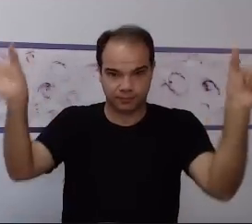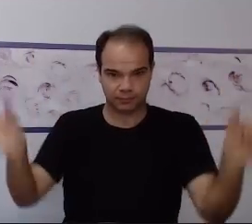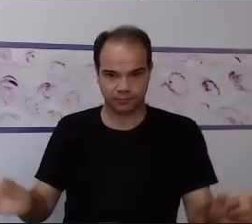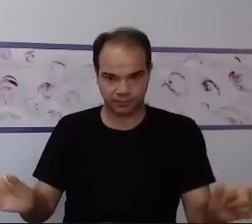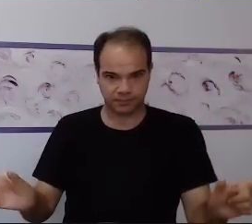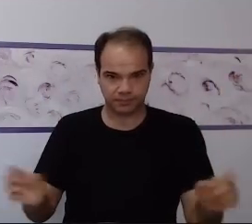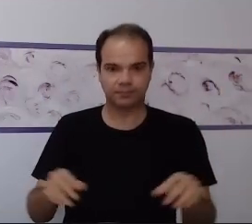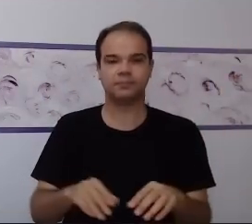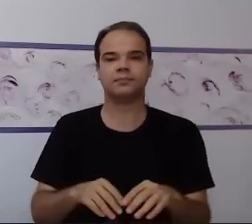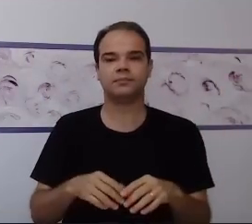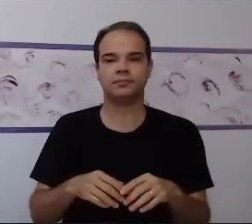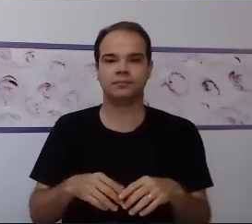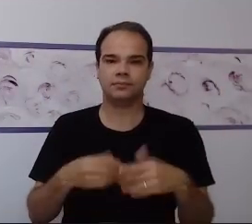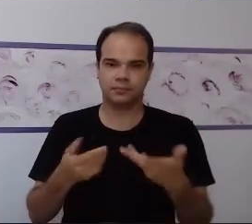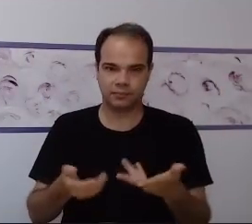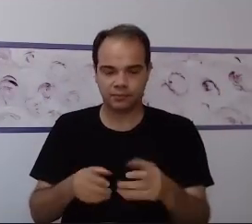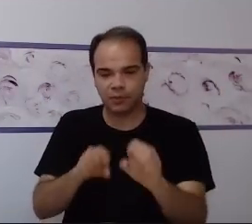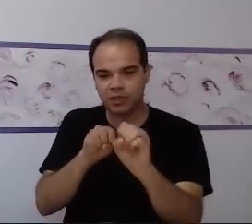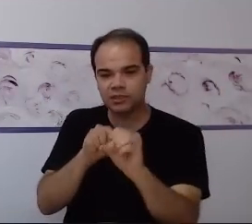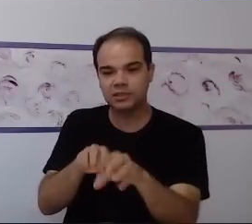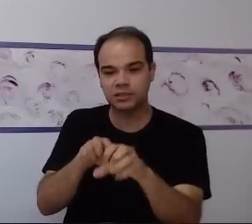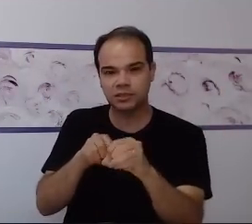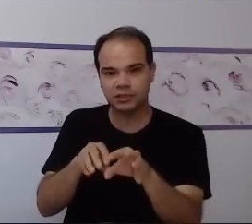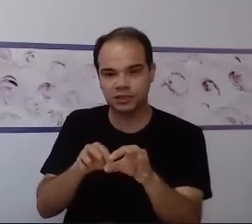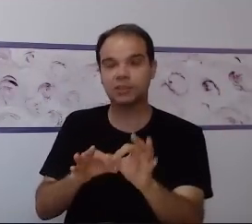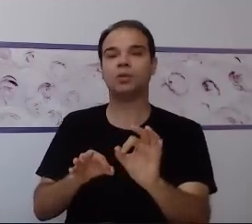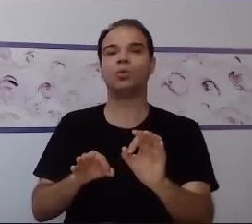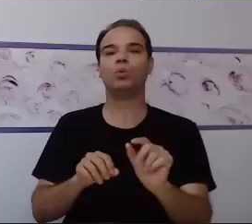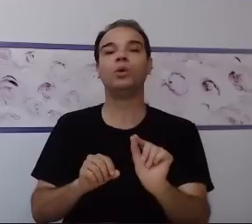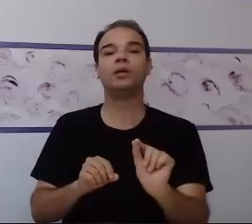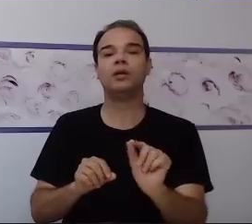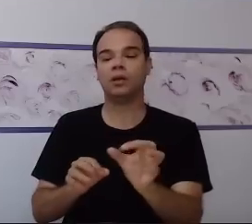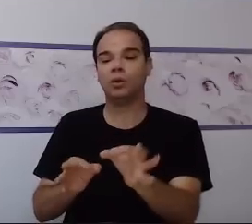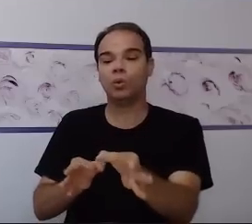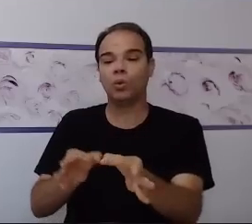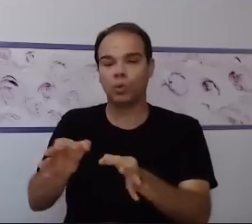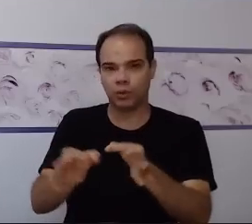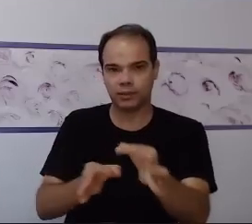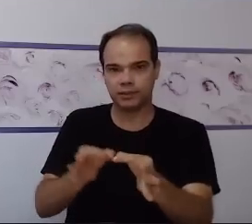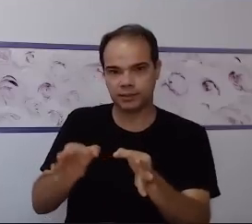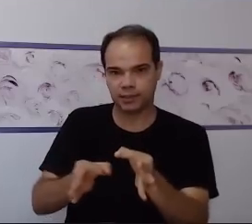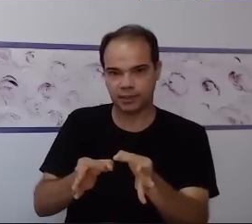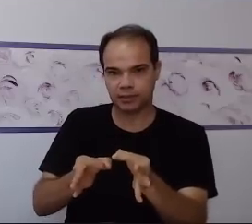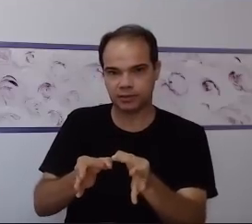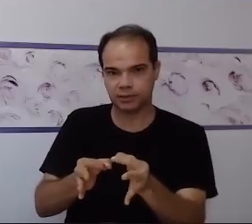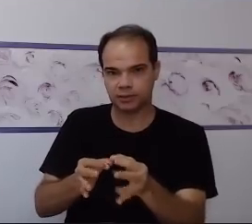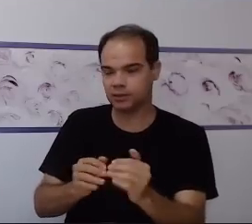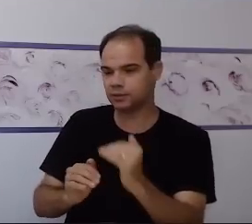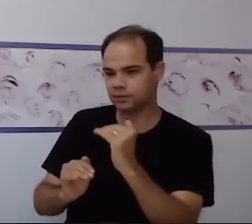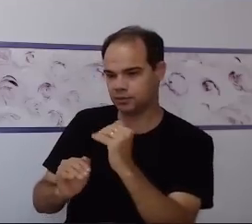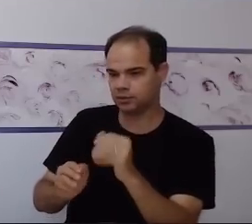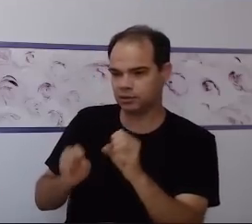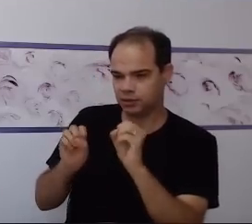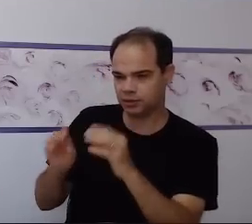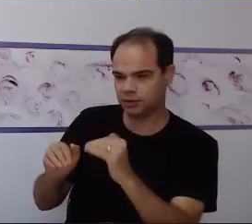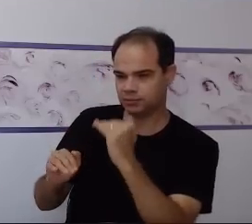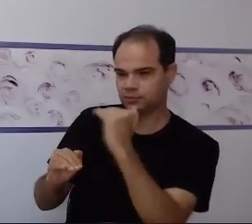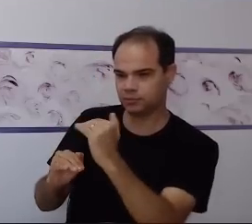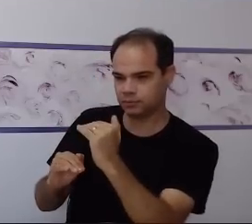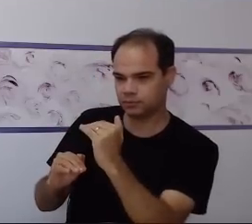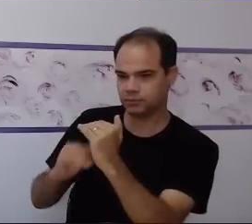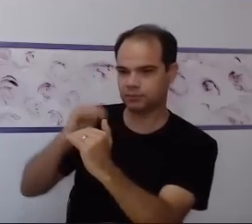ensino estruturado nada mais é do que a organização por etapas do ensino para essa criança.